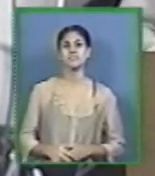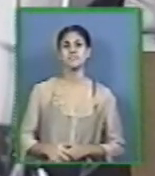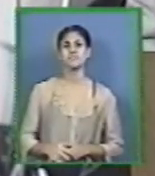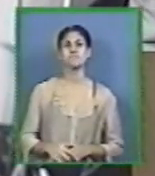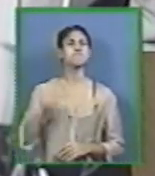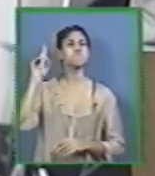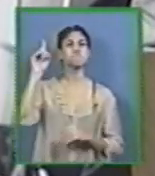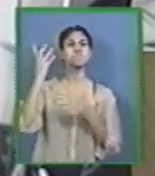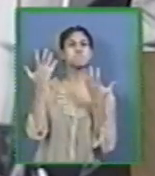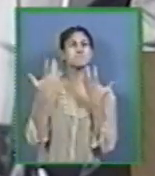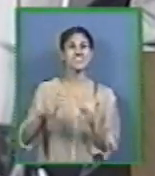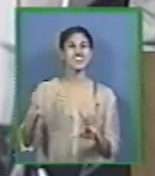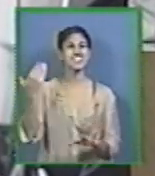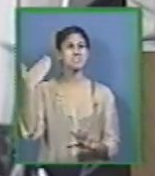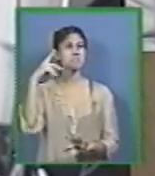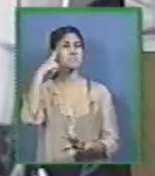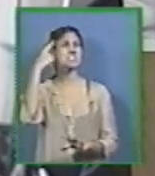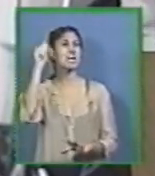qualquer não